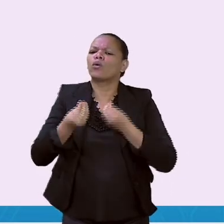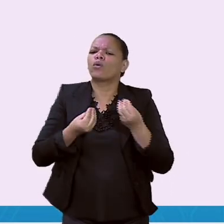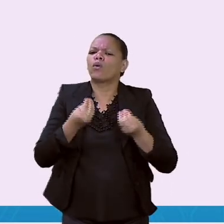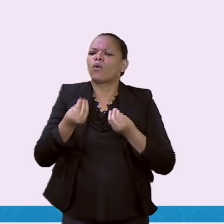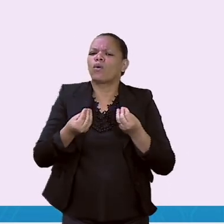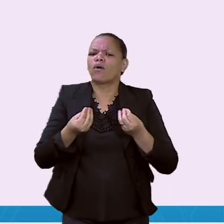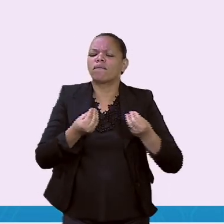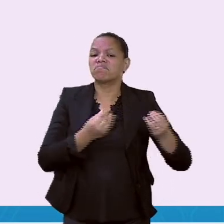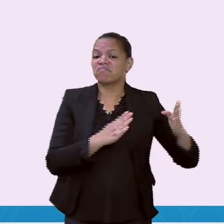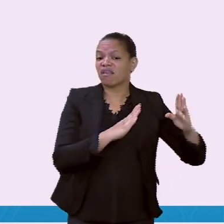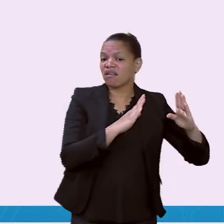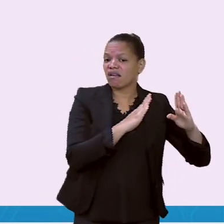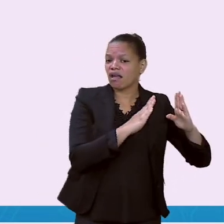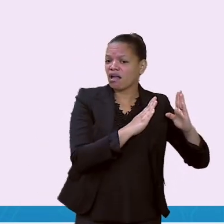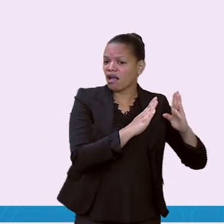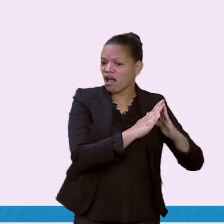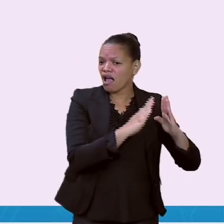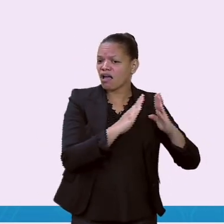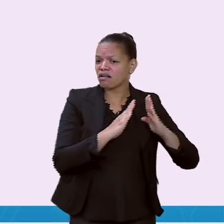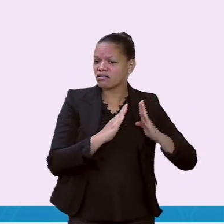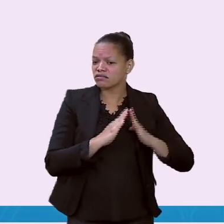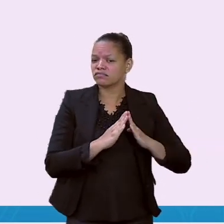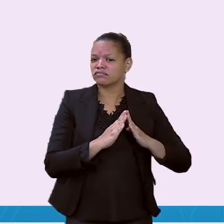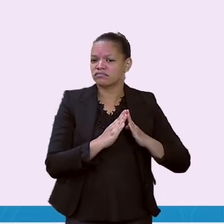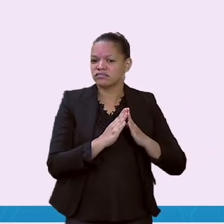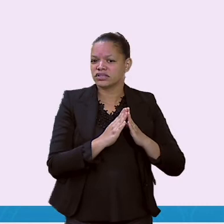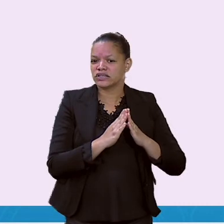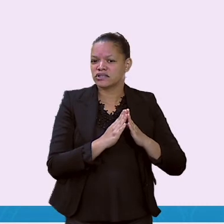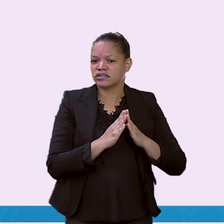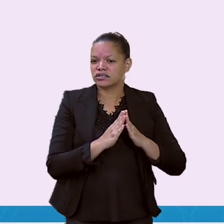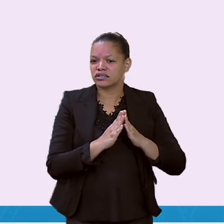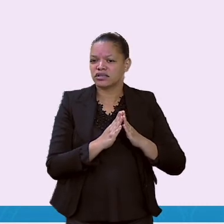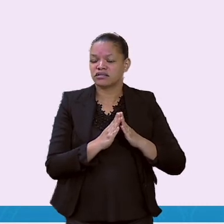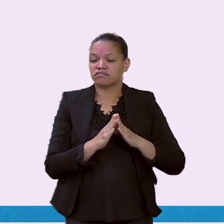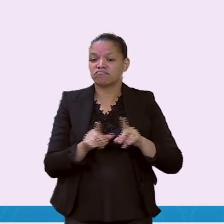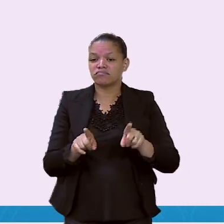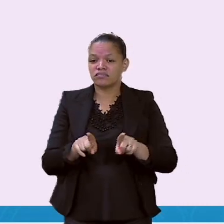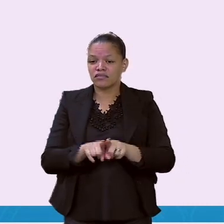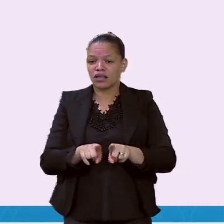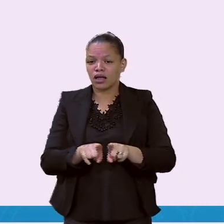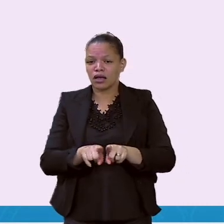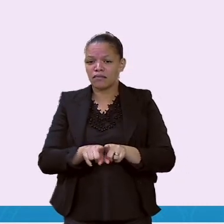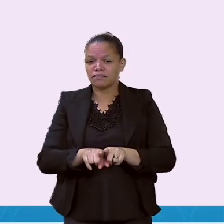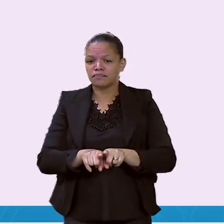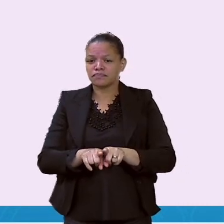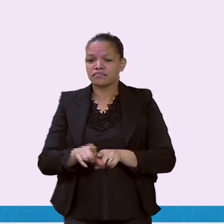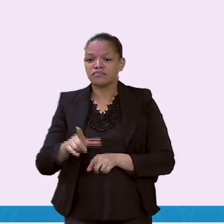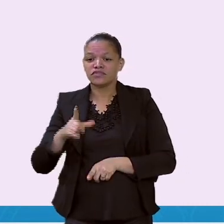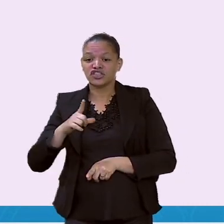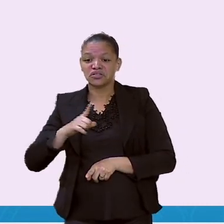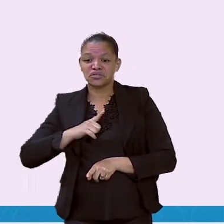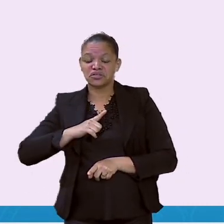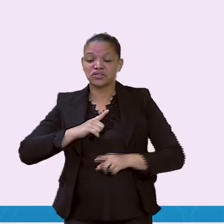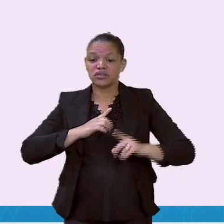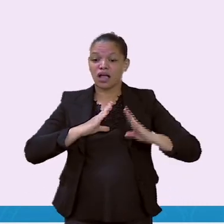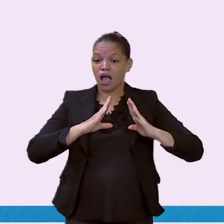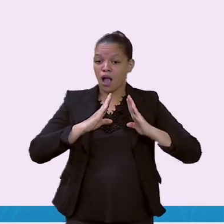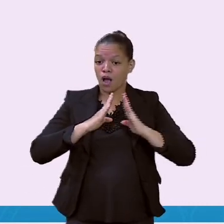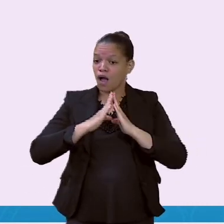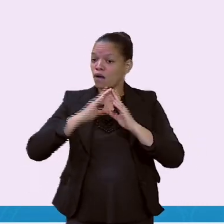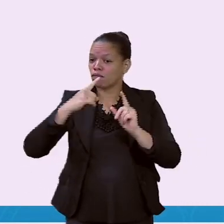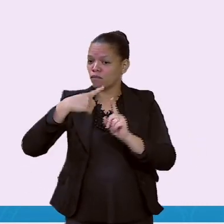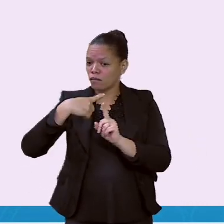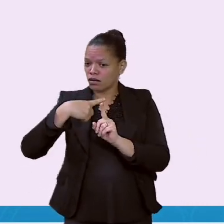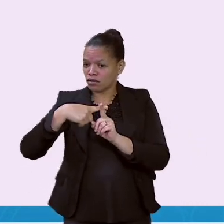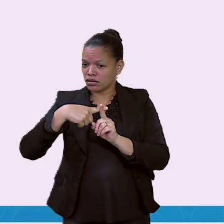casas. Olha só, aqui no fundo dá para ver a Igreja de Santo Antônio, a Catedral de